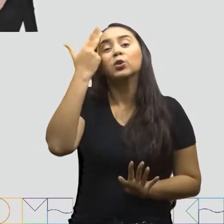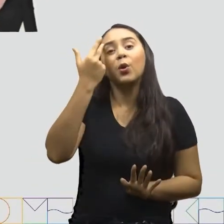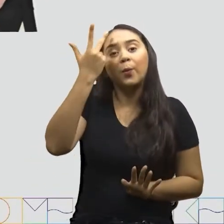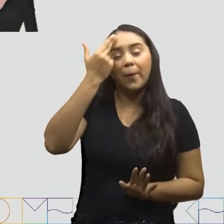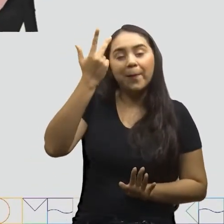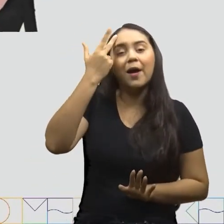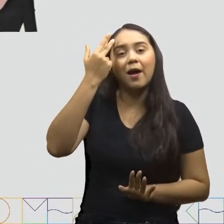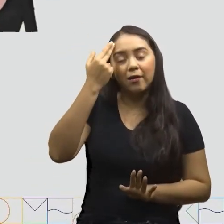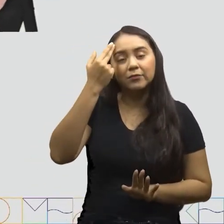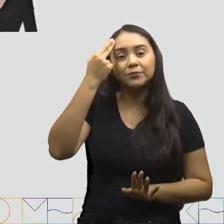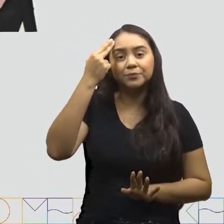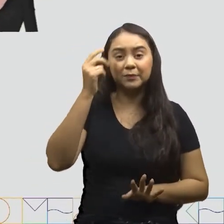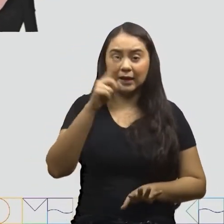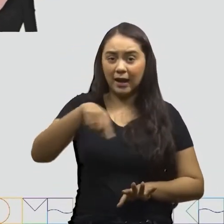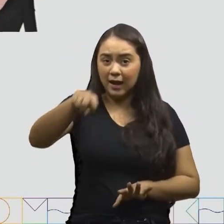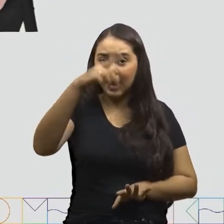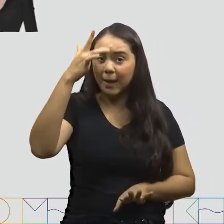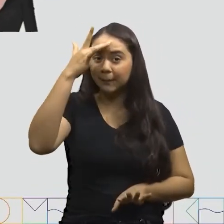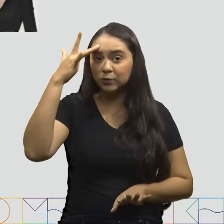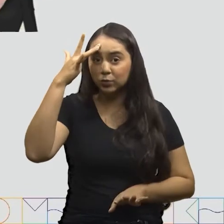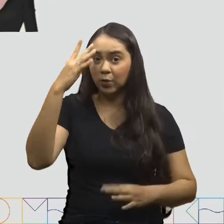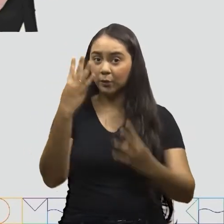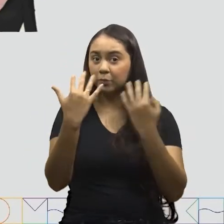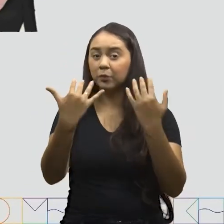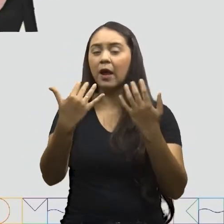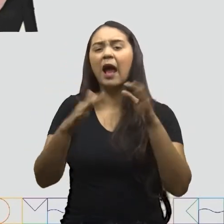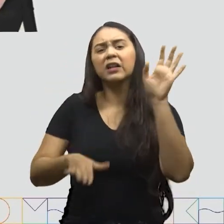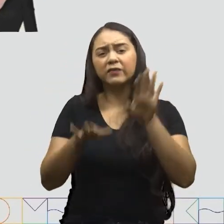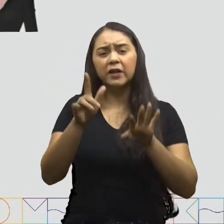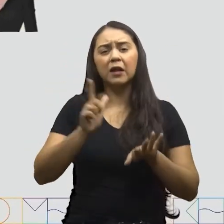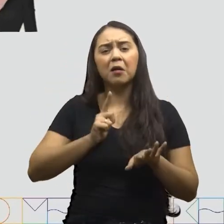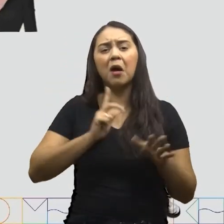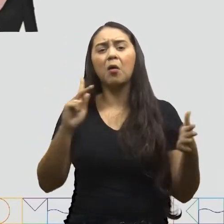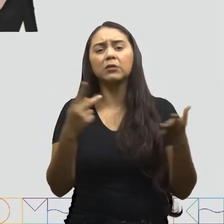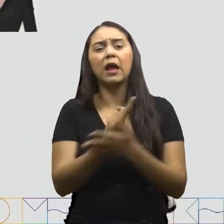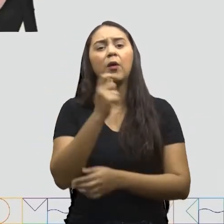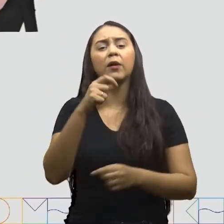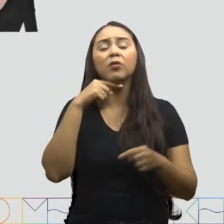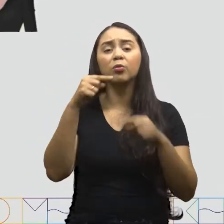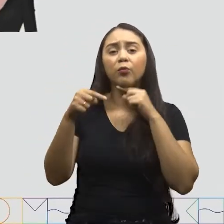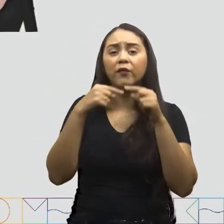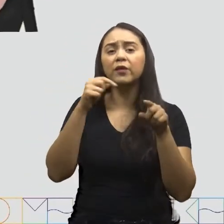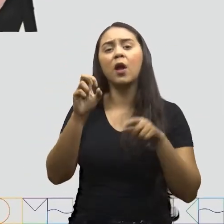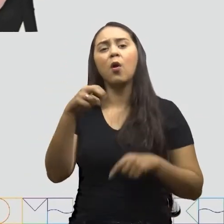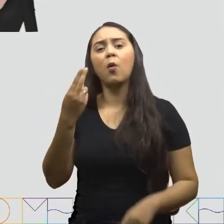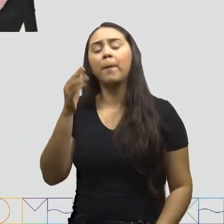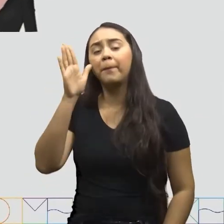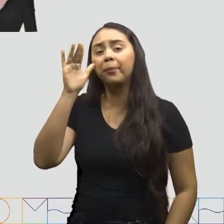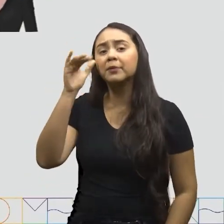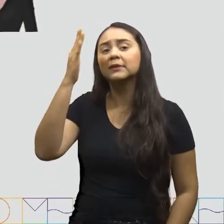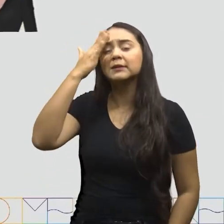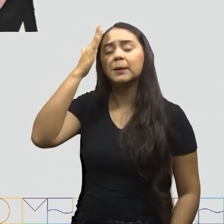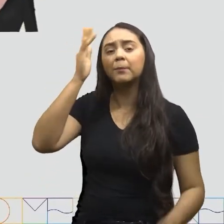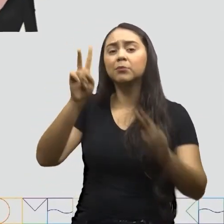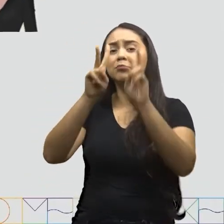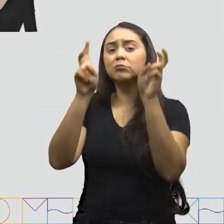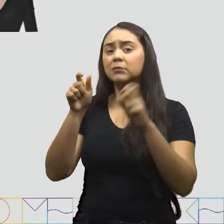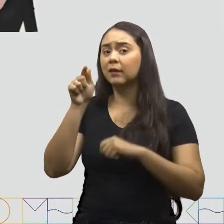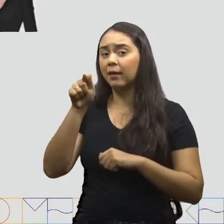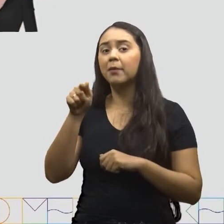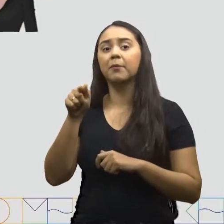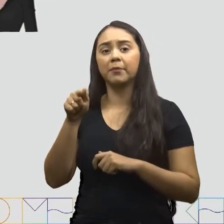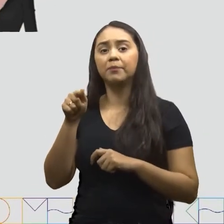Quem está assistindo A sua apresentação Às vezes fica com dúvidas E com curiosidade Sobre o assunto